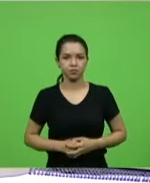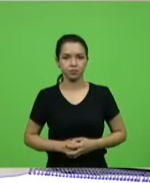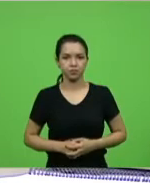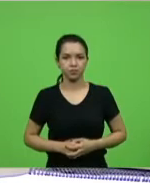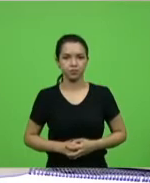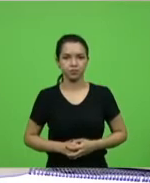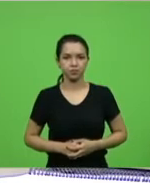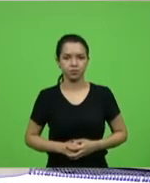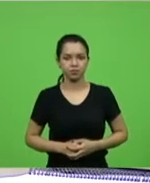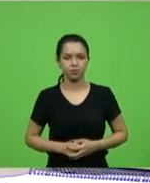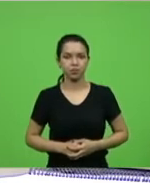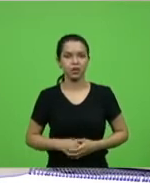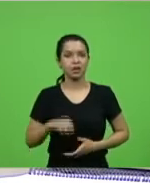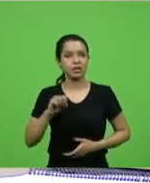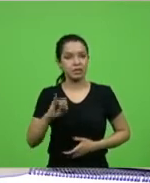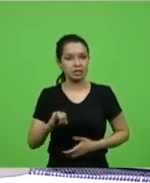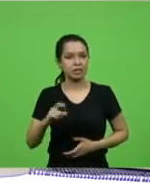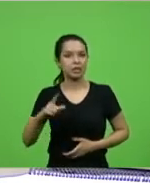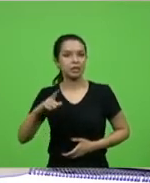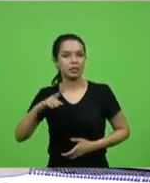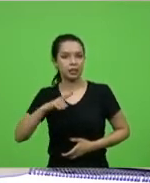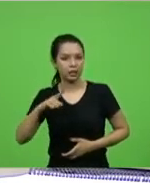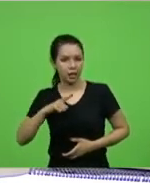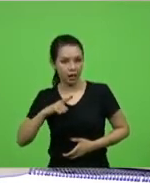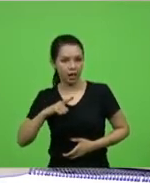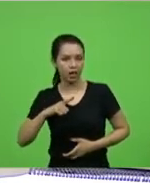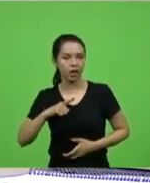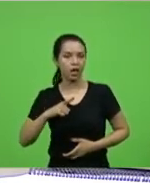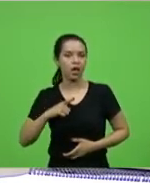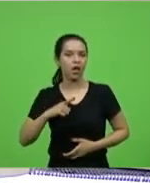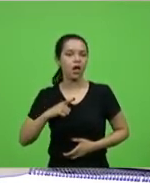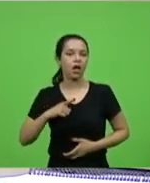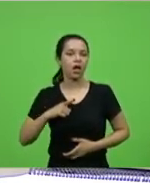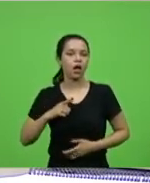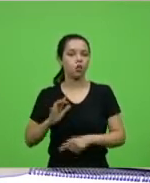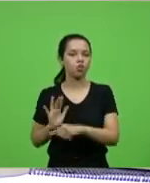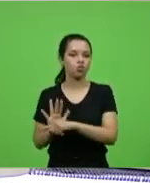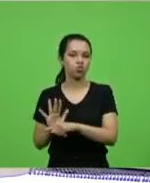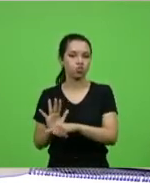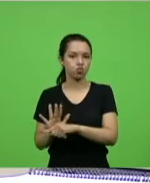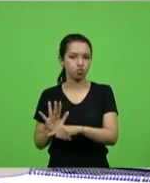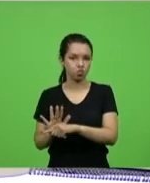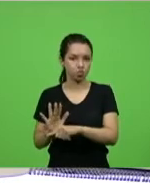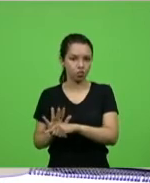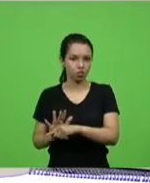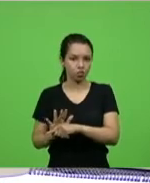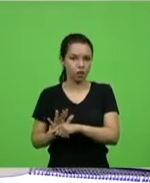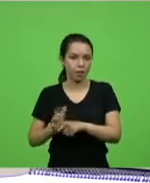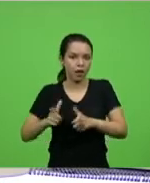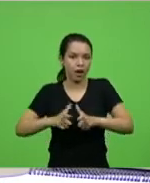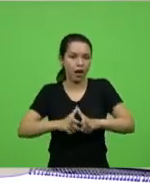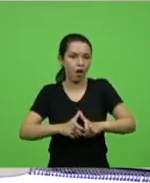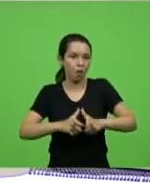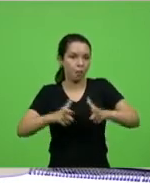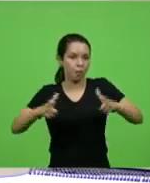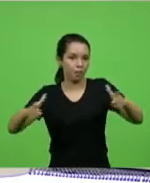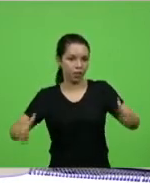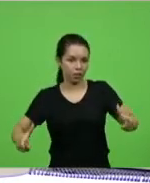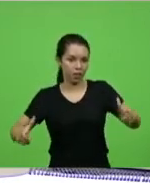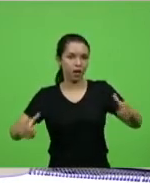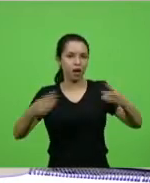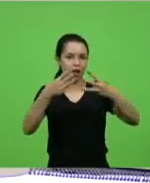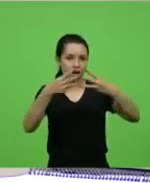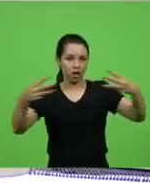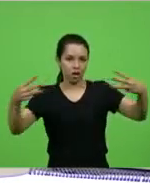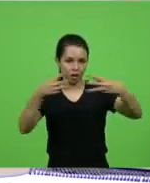da existência de auxílio para extensão de redes trifásicas